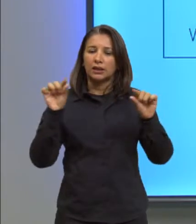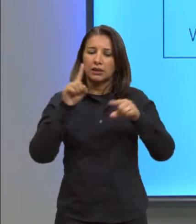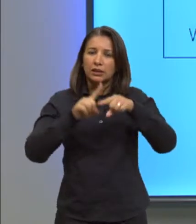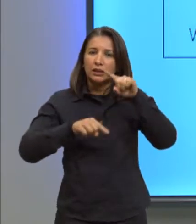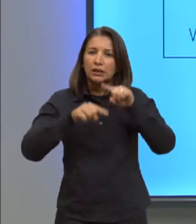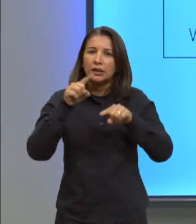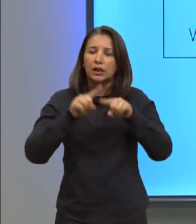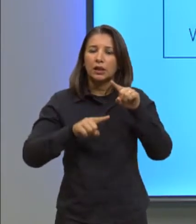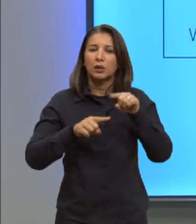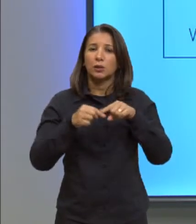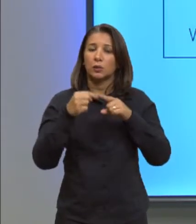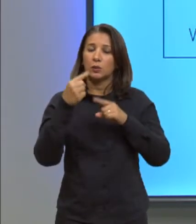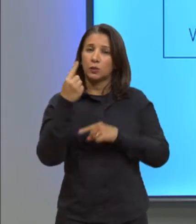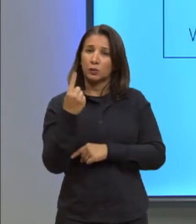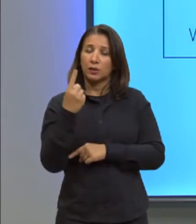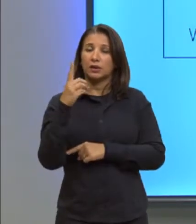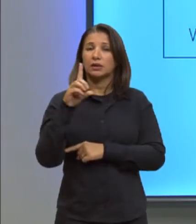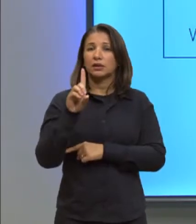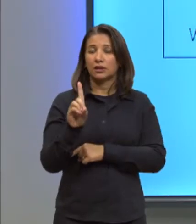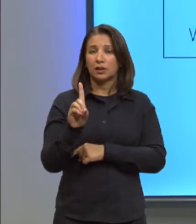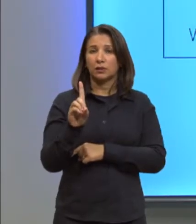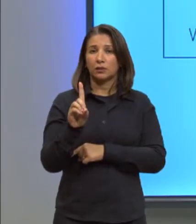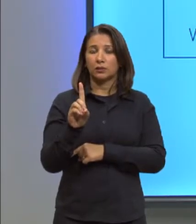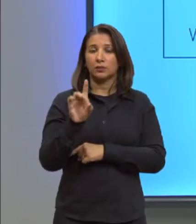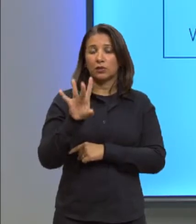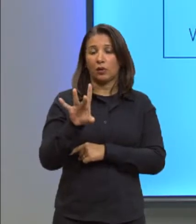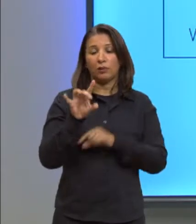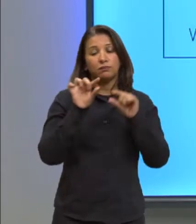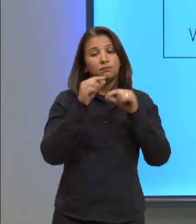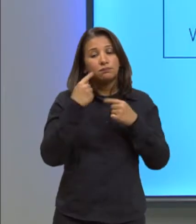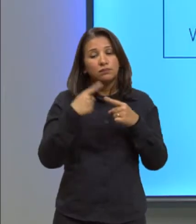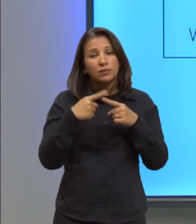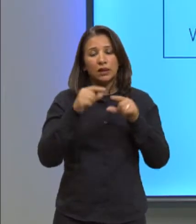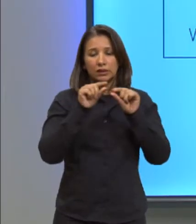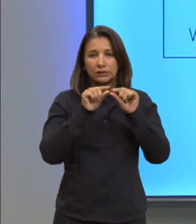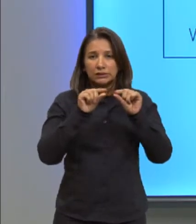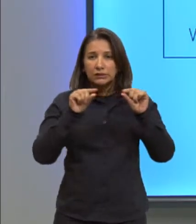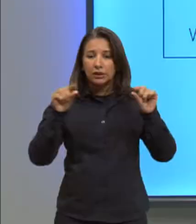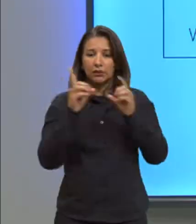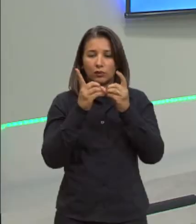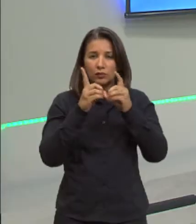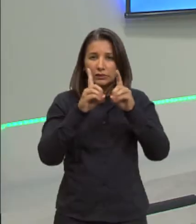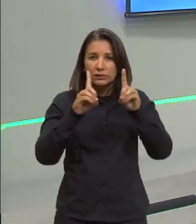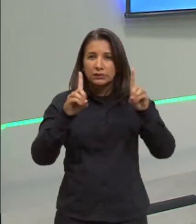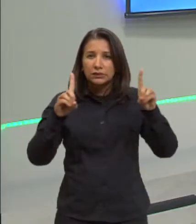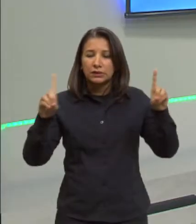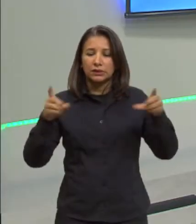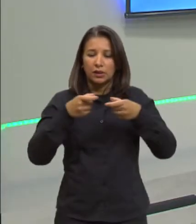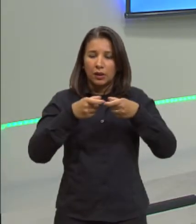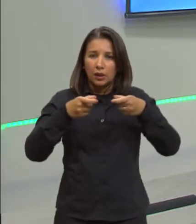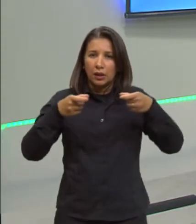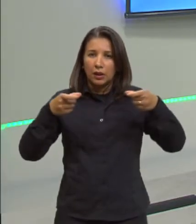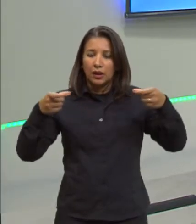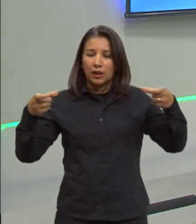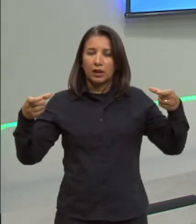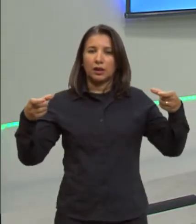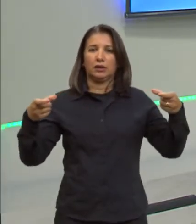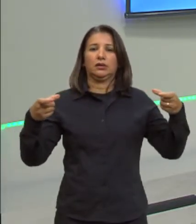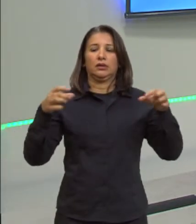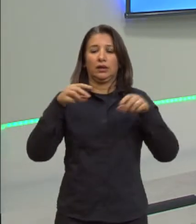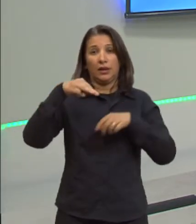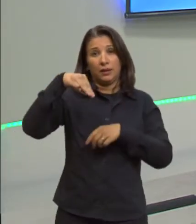com uma dimensão só. Por isso que a gente chama de linear. A distância, o aumento é em metro. Não é em metro